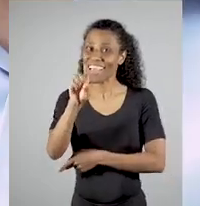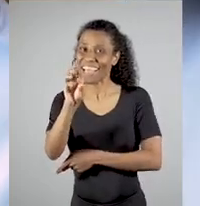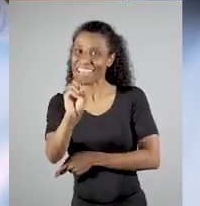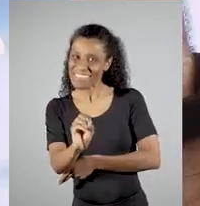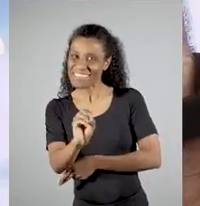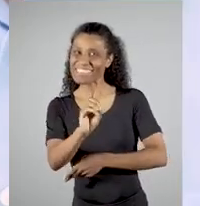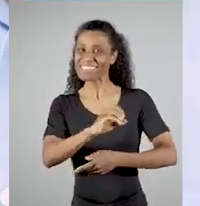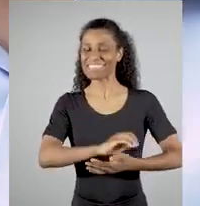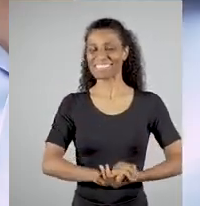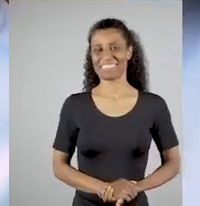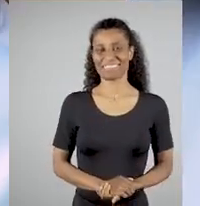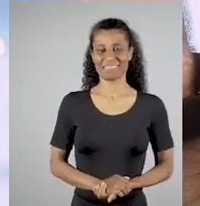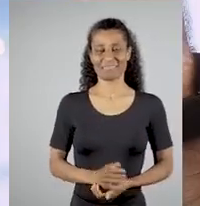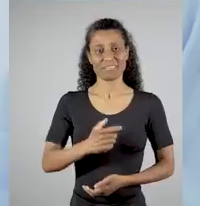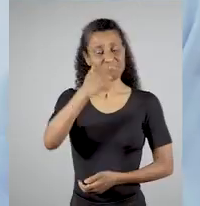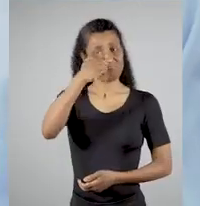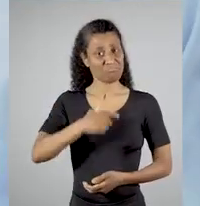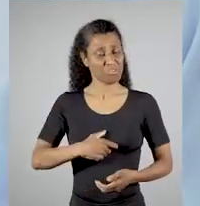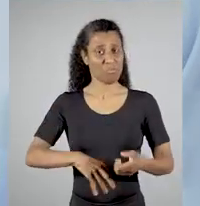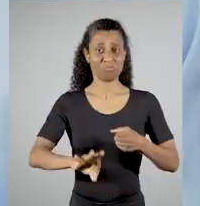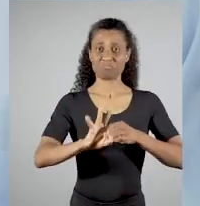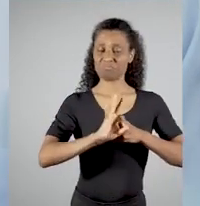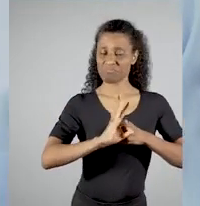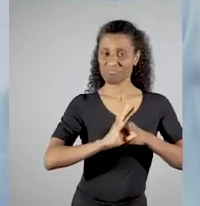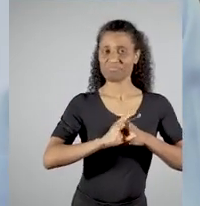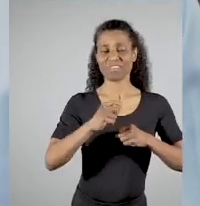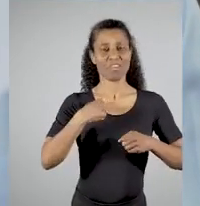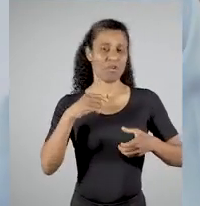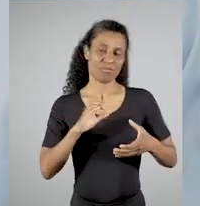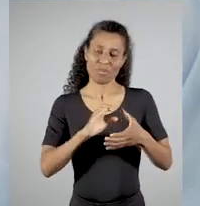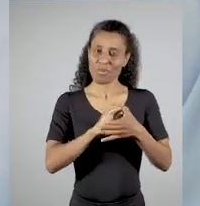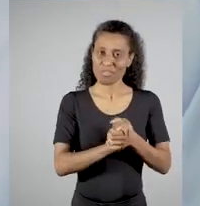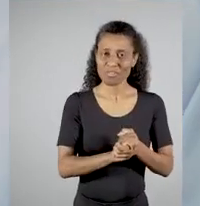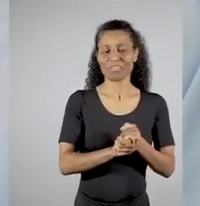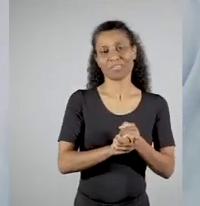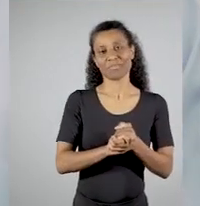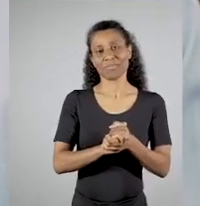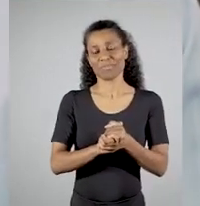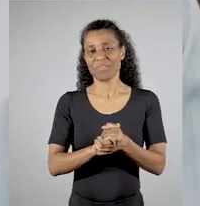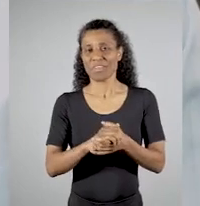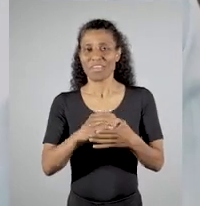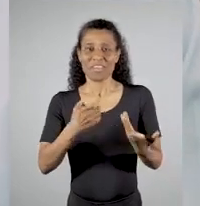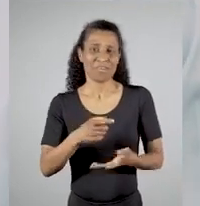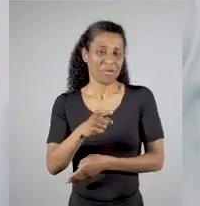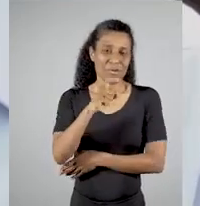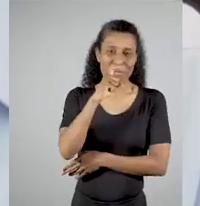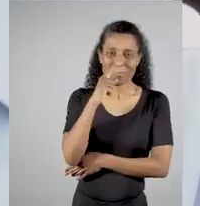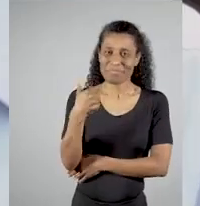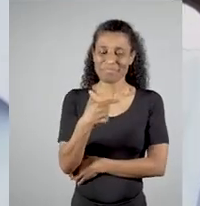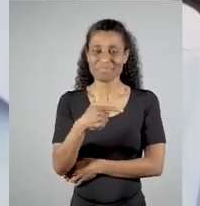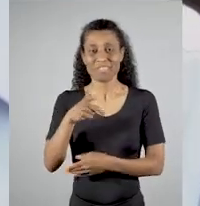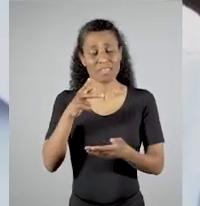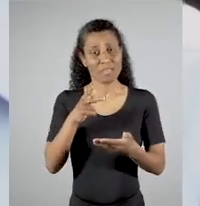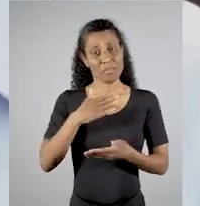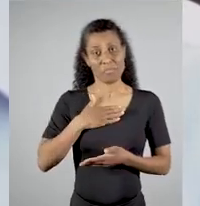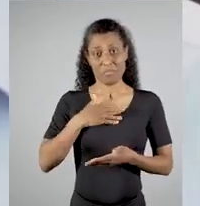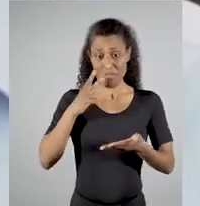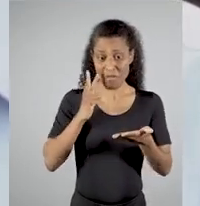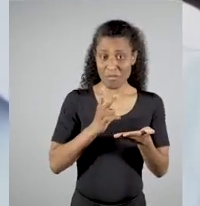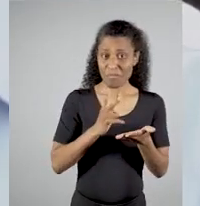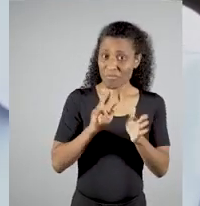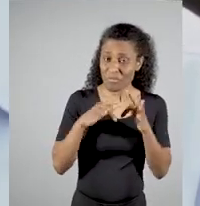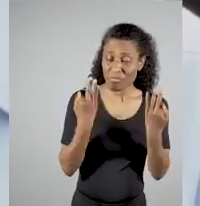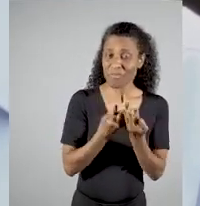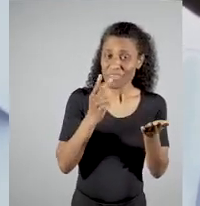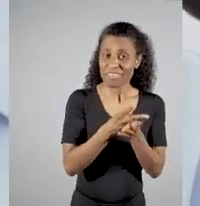Fala, Ricardo! Eu sou um advogado, sou marido, sou padrasto. Eu sempre tive uma família muito